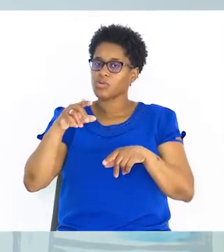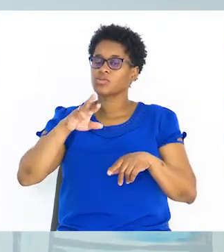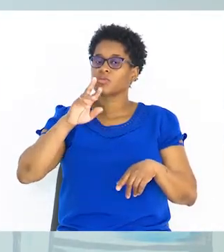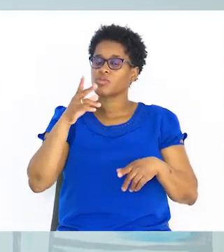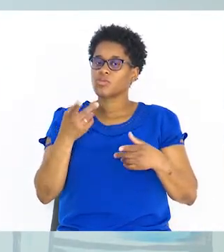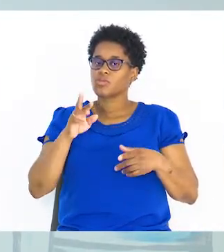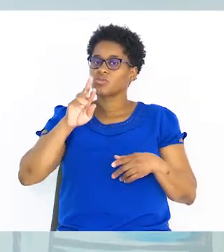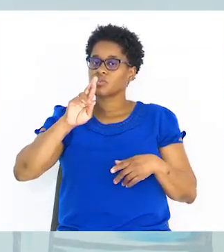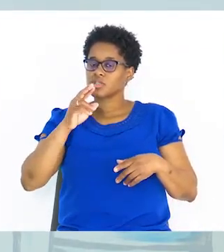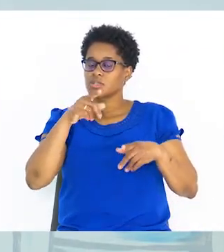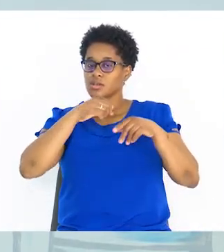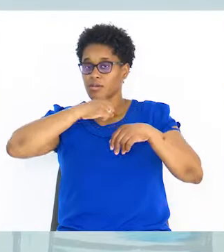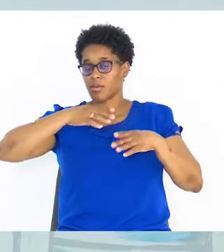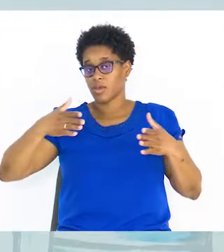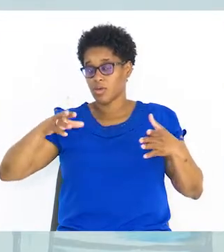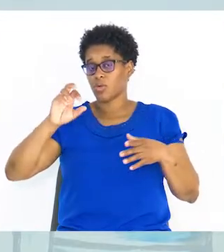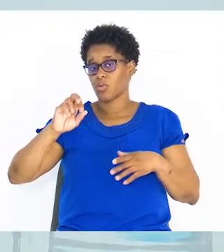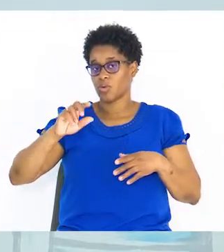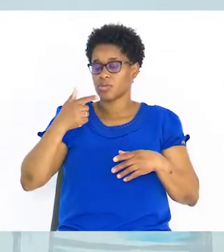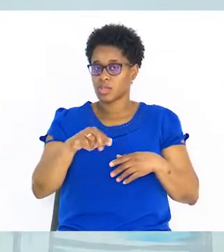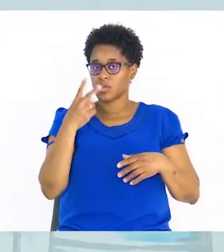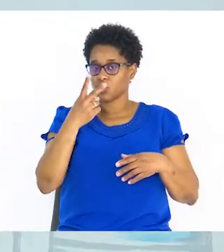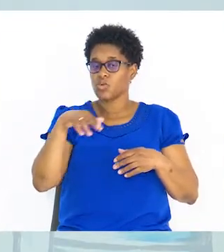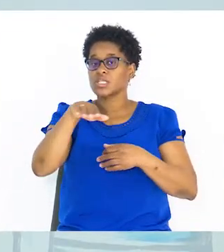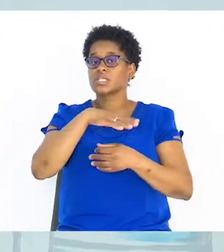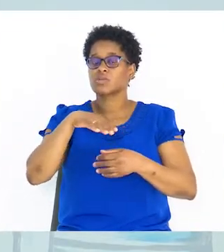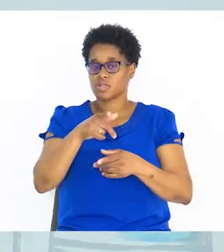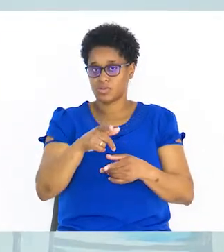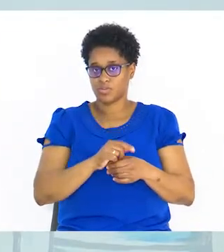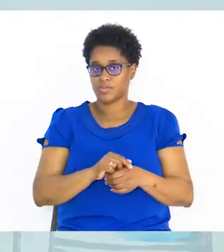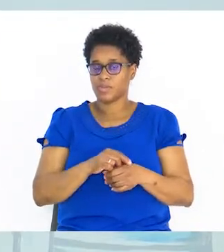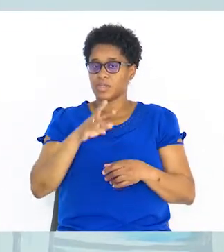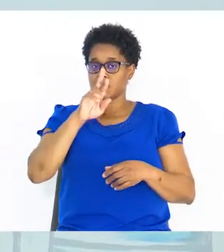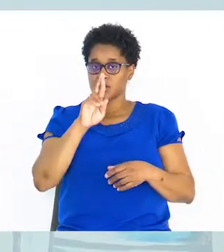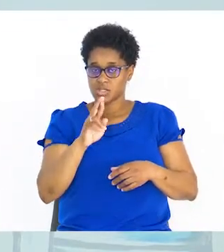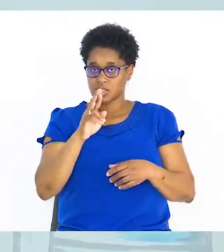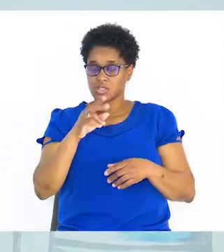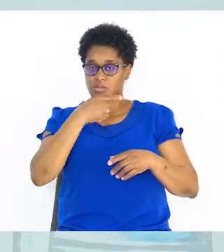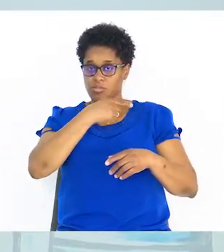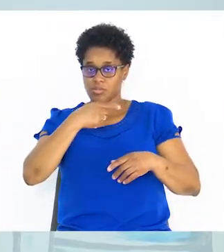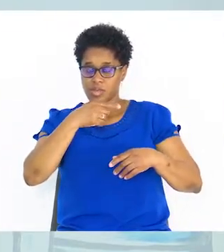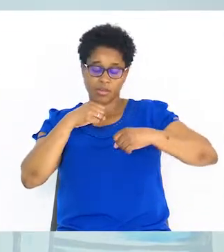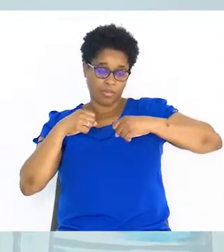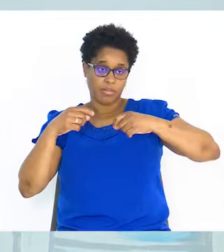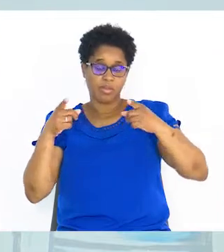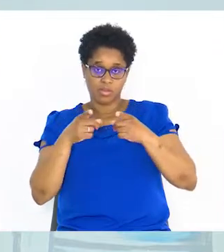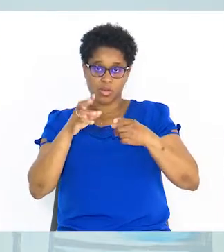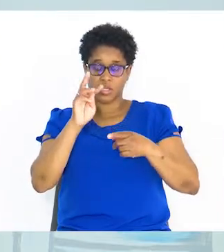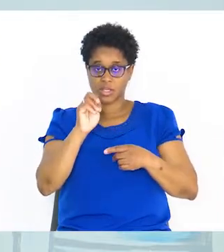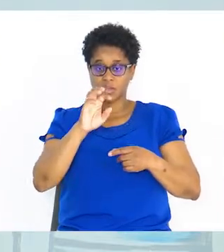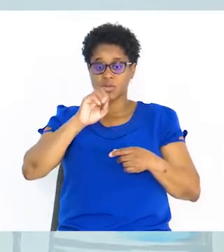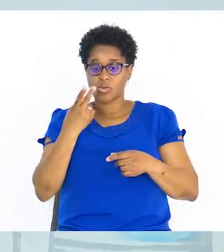x maior do que 8. Temos aqui duas situações. x menor que 3 ou